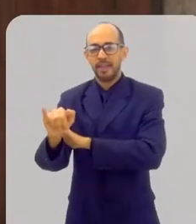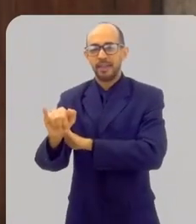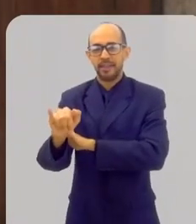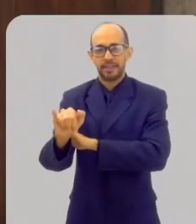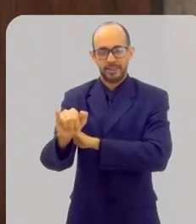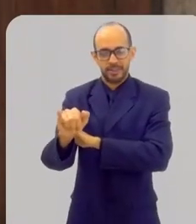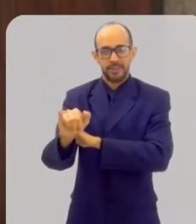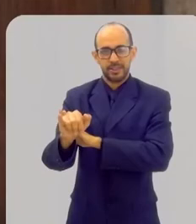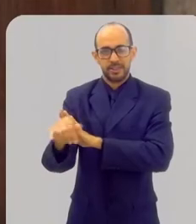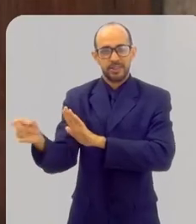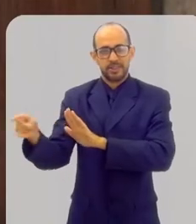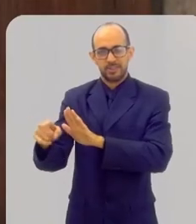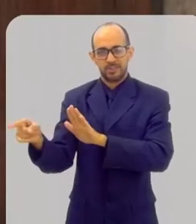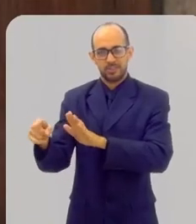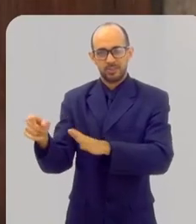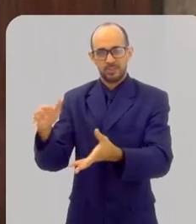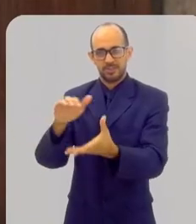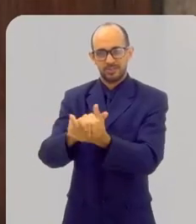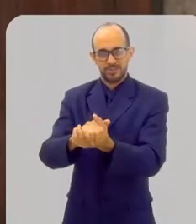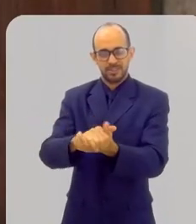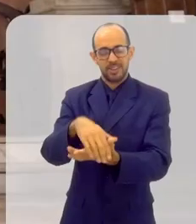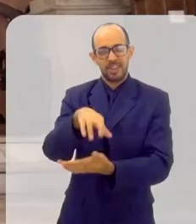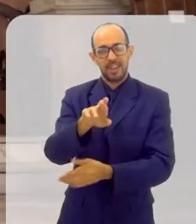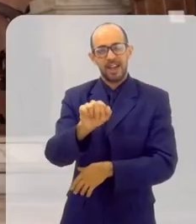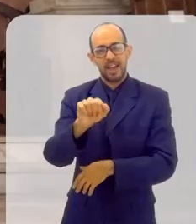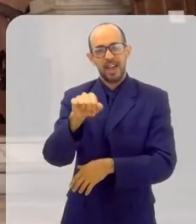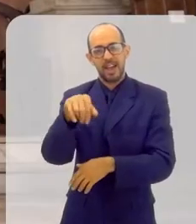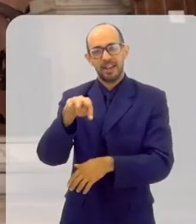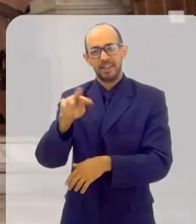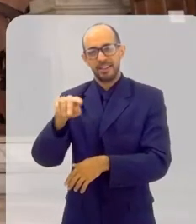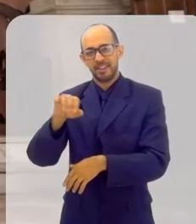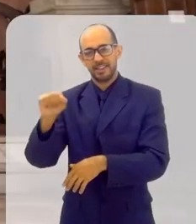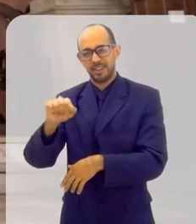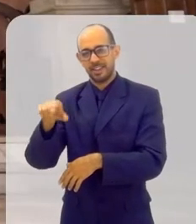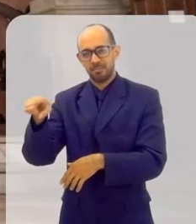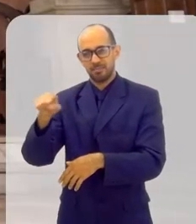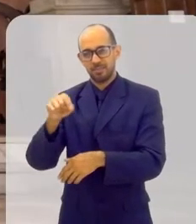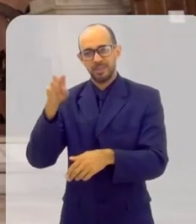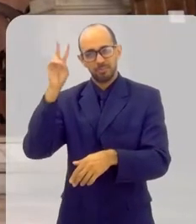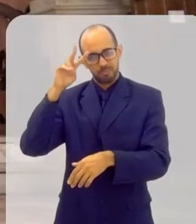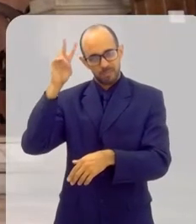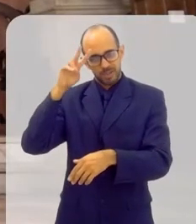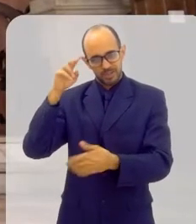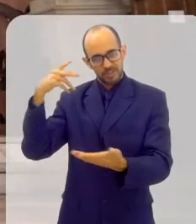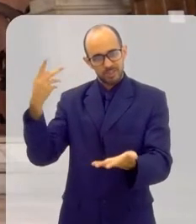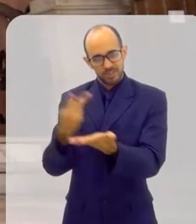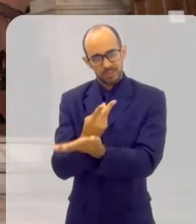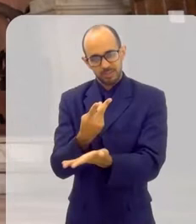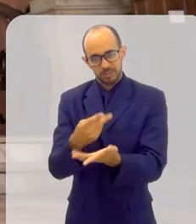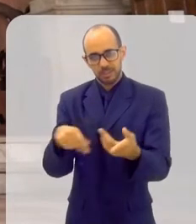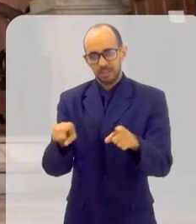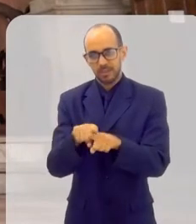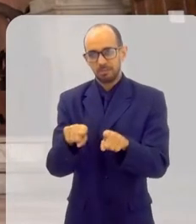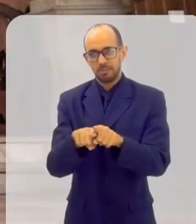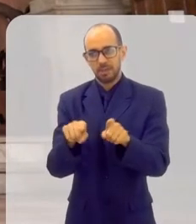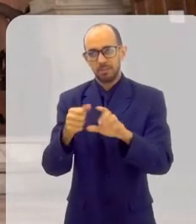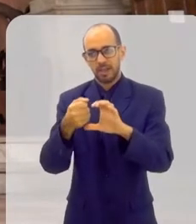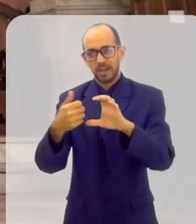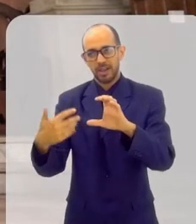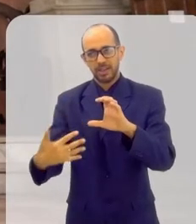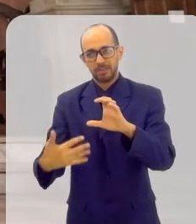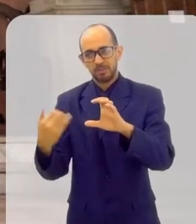dessa igreja doméstica que eles fundaram. Então são coroados, lembrando desse fato. E também tem uma